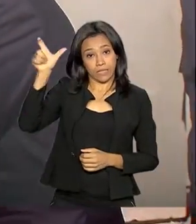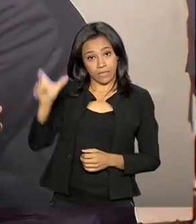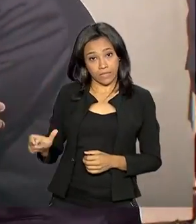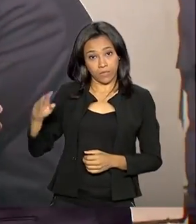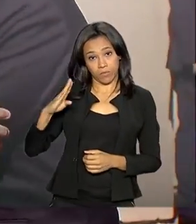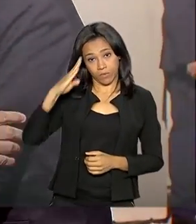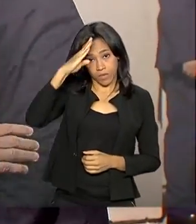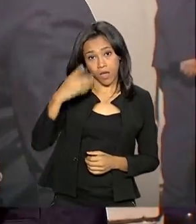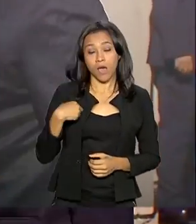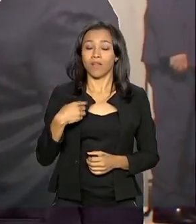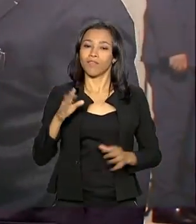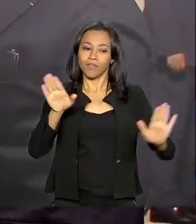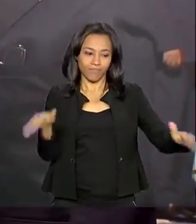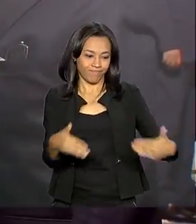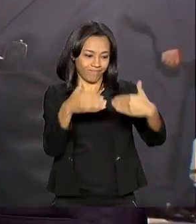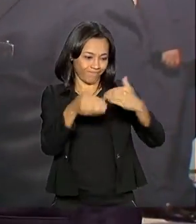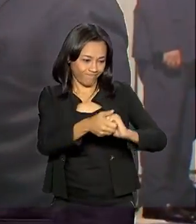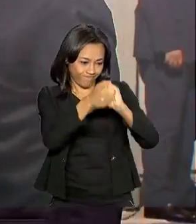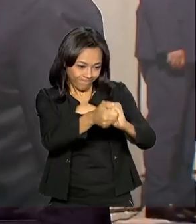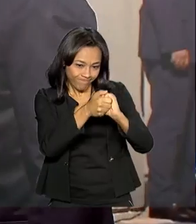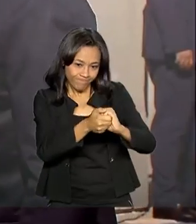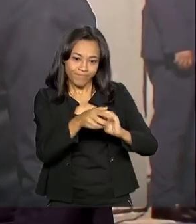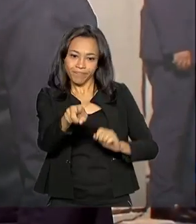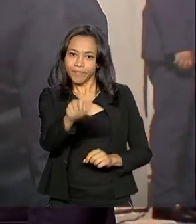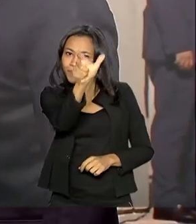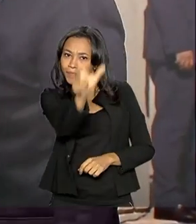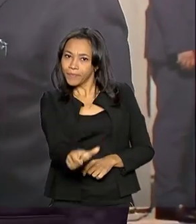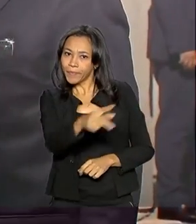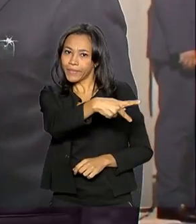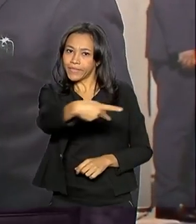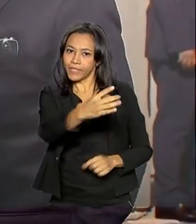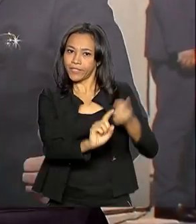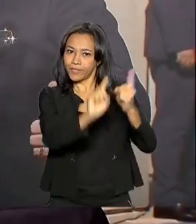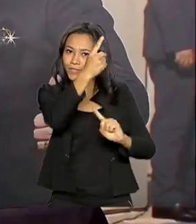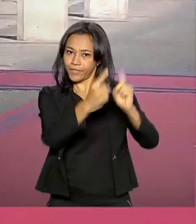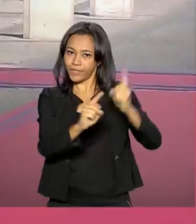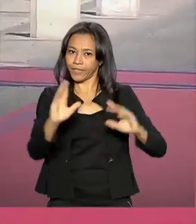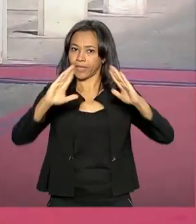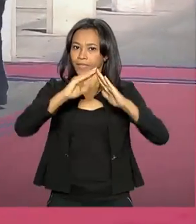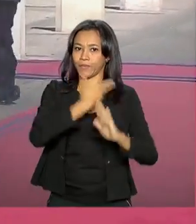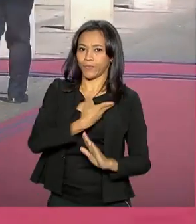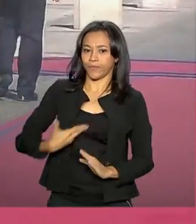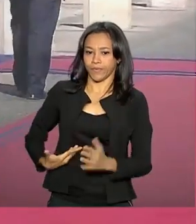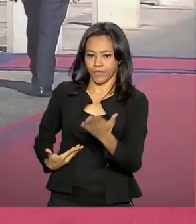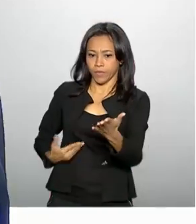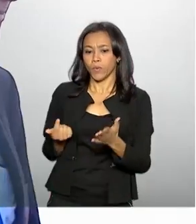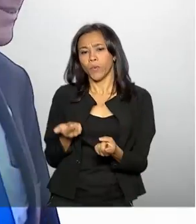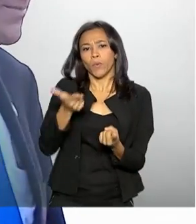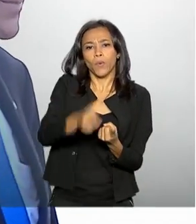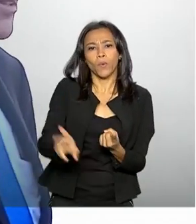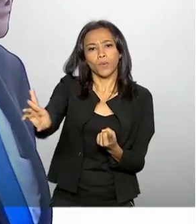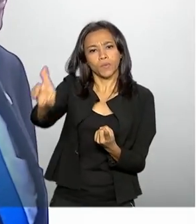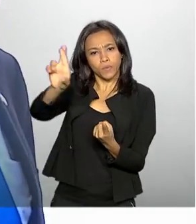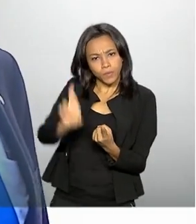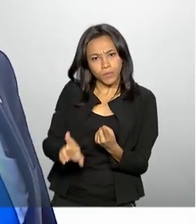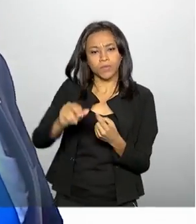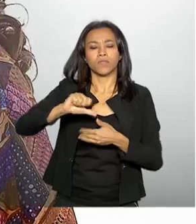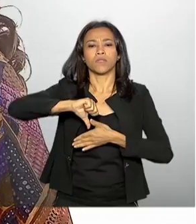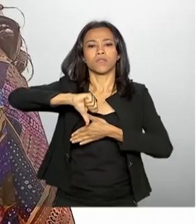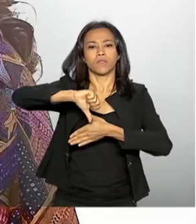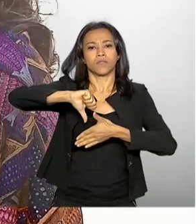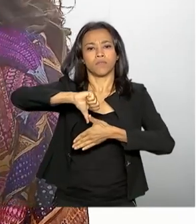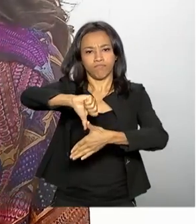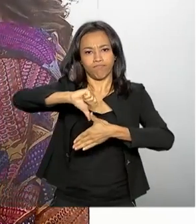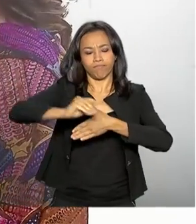foi recebido pelo presidente chileno Sebastián Pinheira no Palácio de la Moneda. Outros chefes de Estado da América do Sul